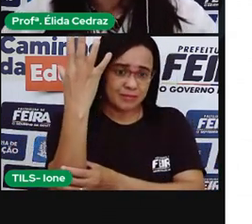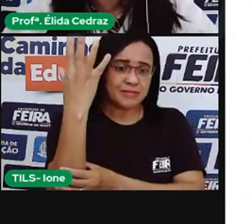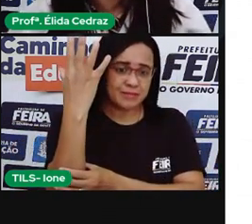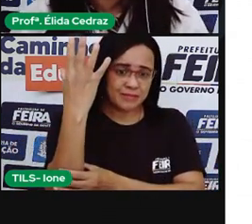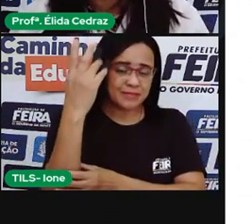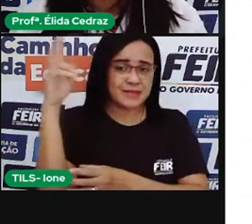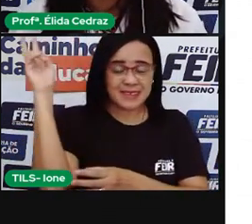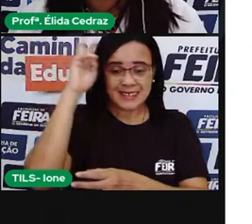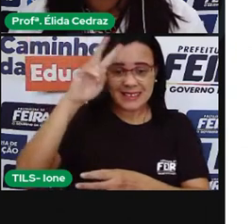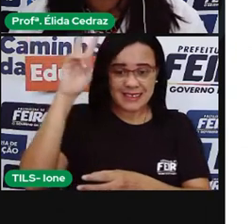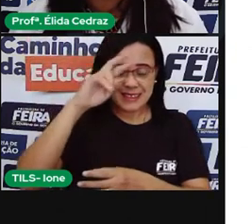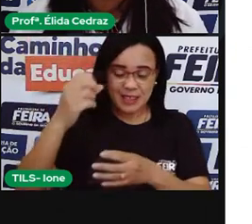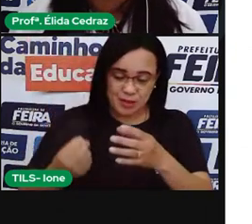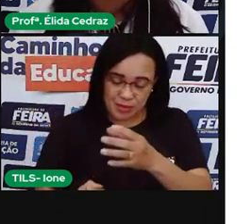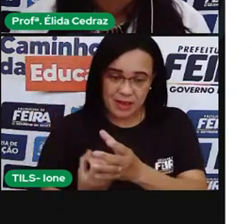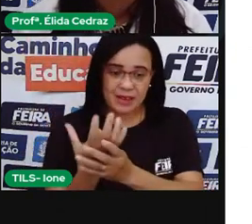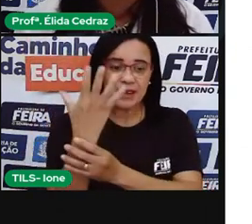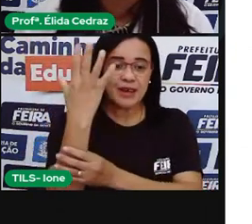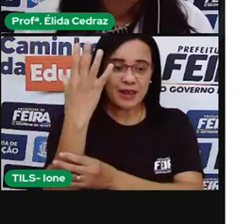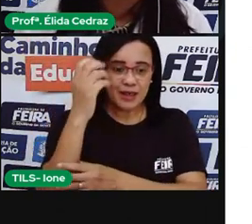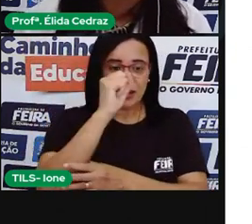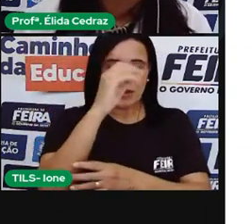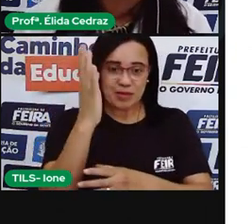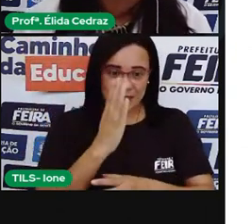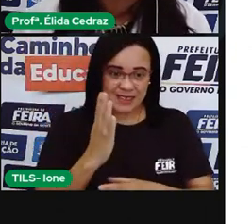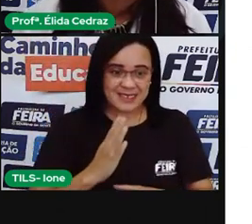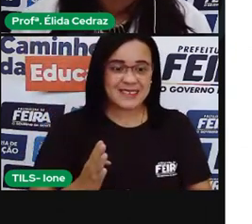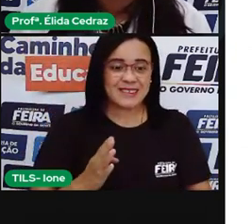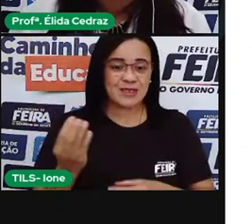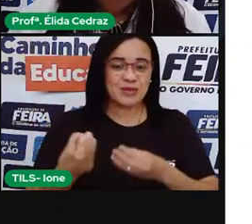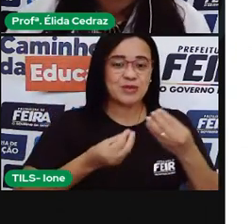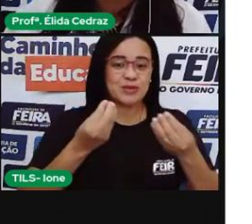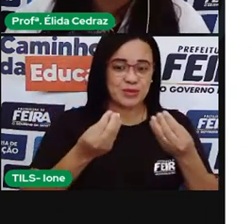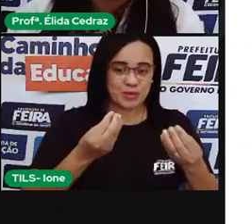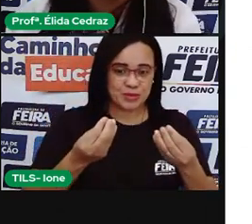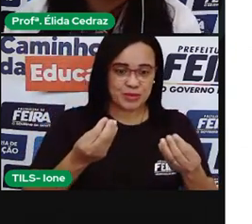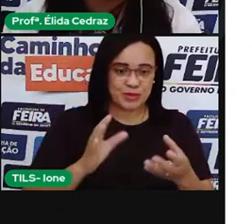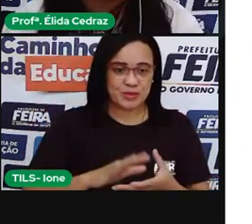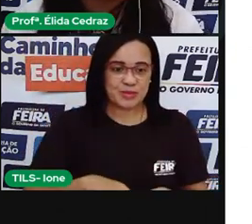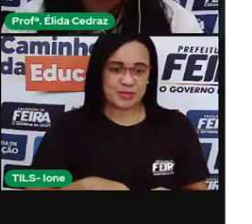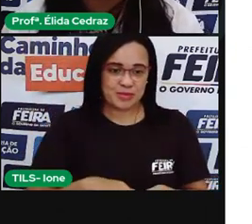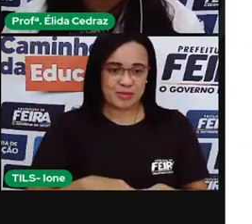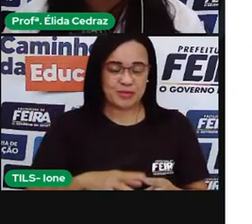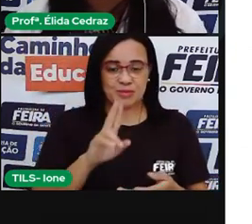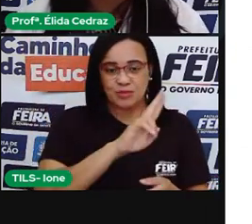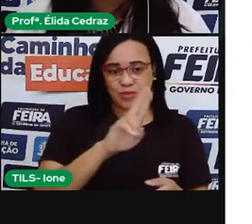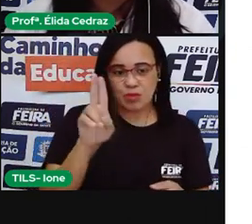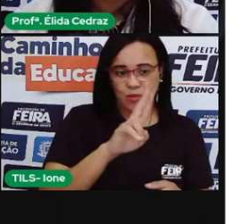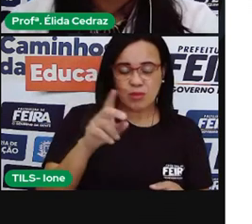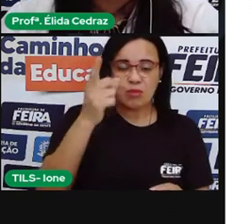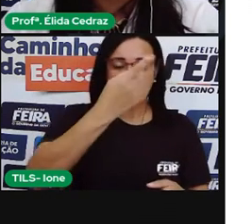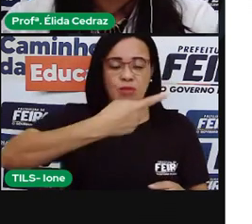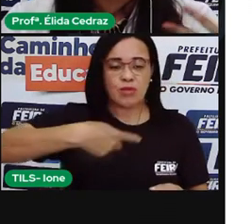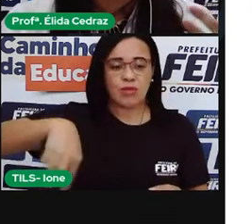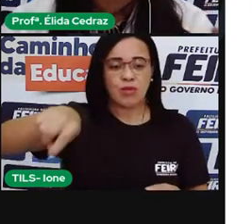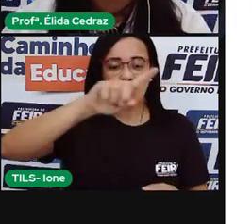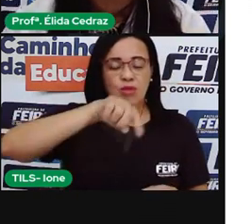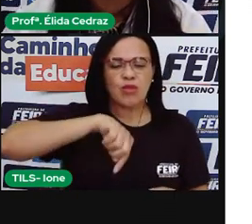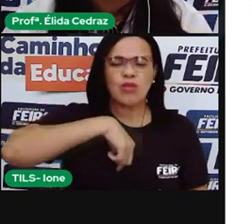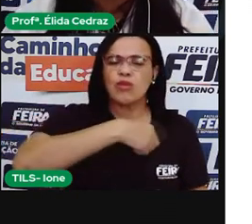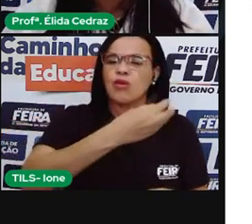surgiu o Brasil? Esse nome, nós. Como foi que